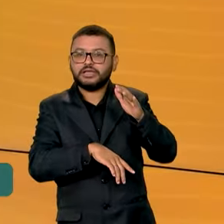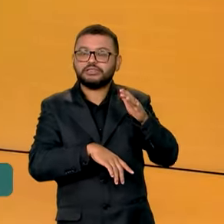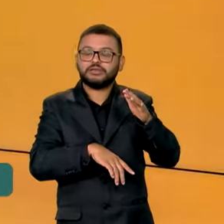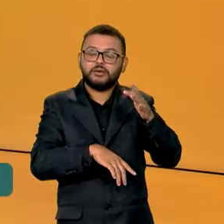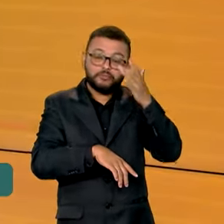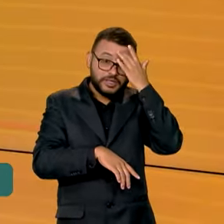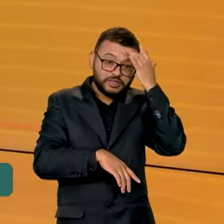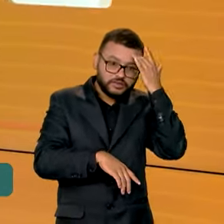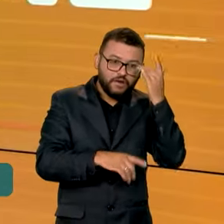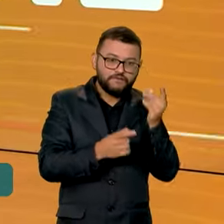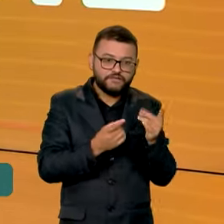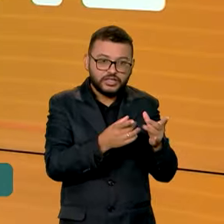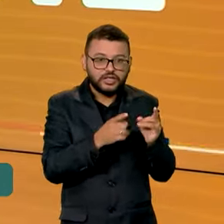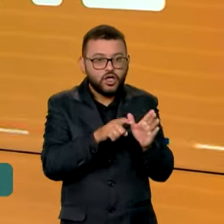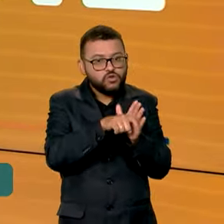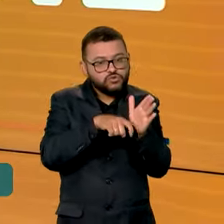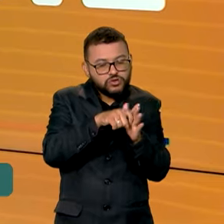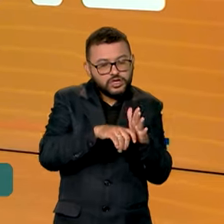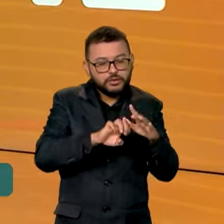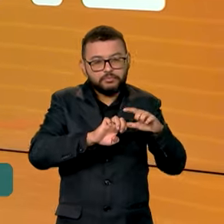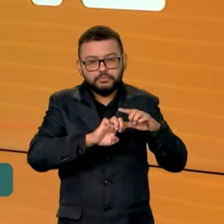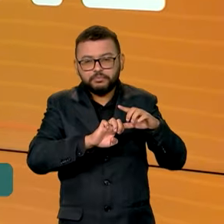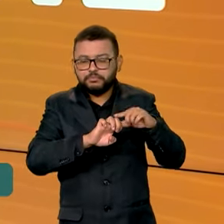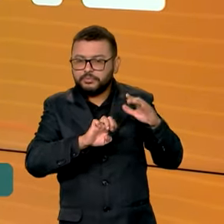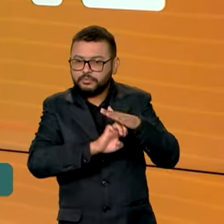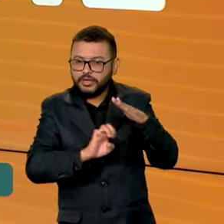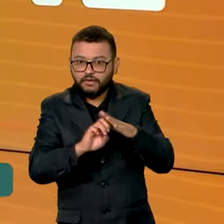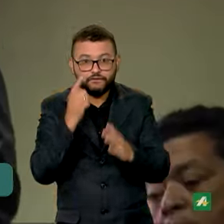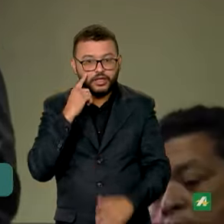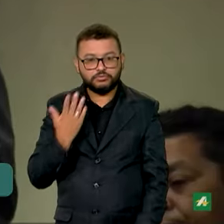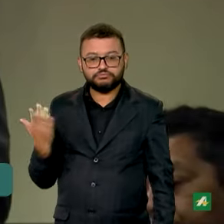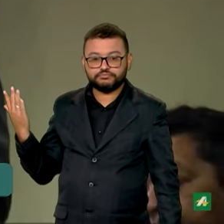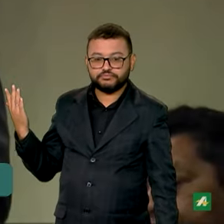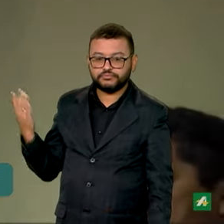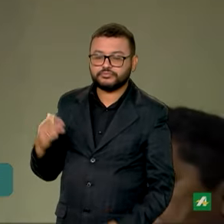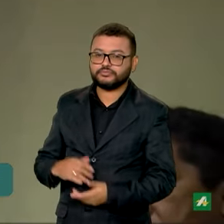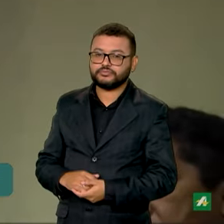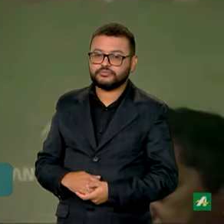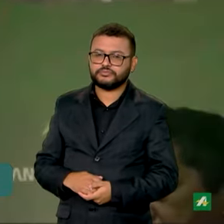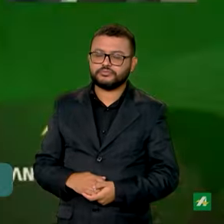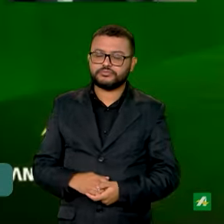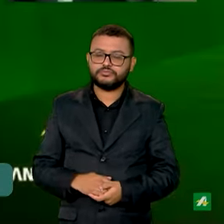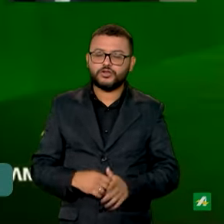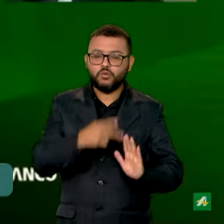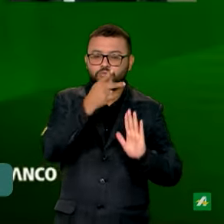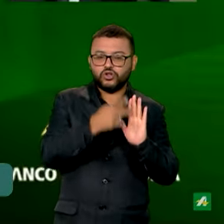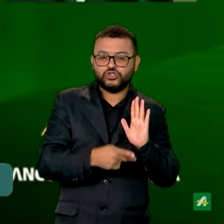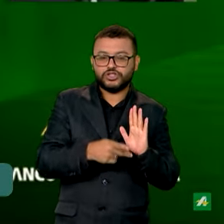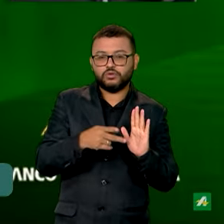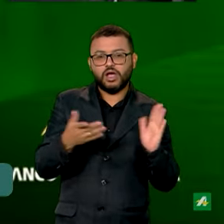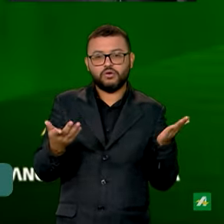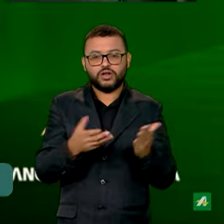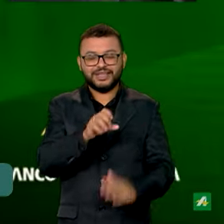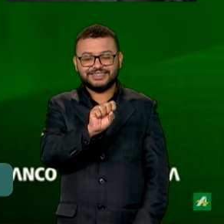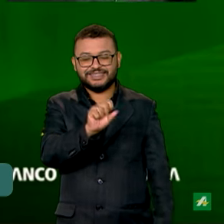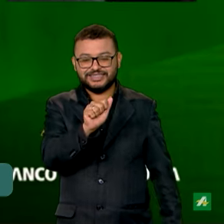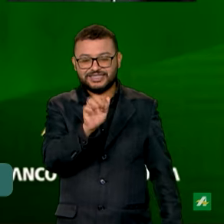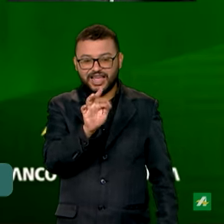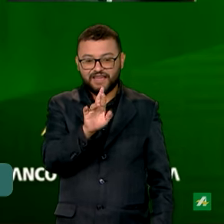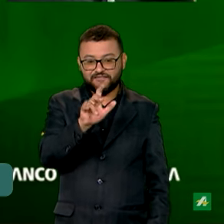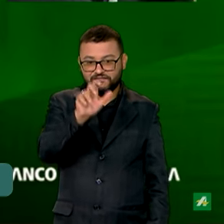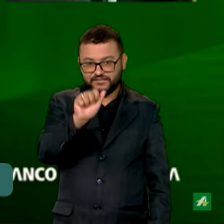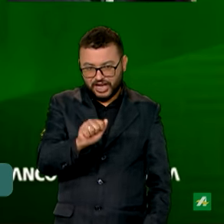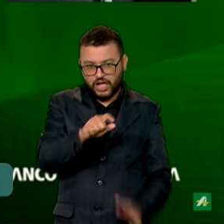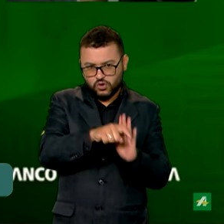produtores. É o maior plano safra da história do banco. Esse Plano Safra, ministro, é um plano safra que